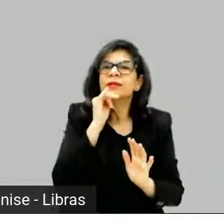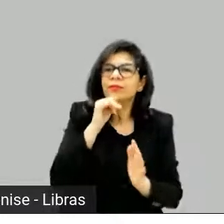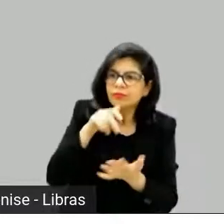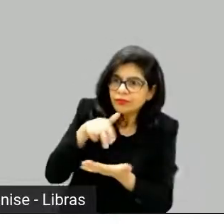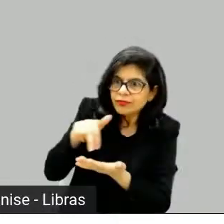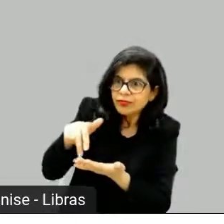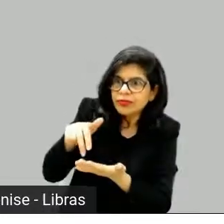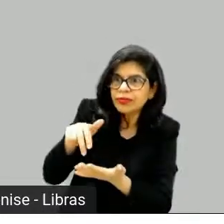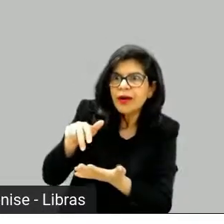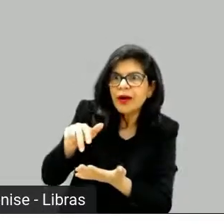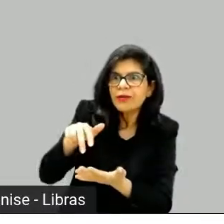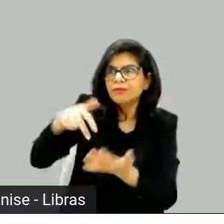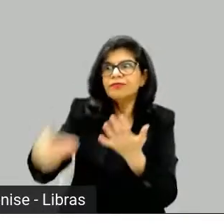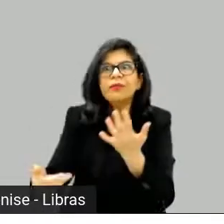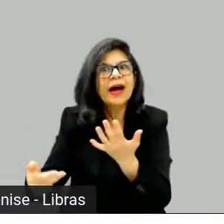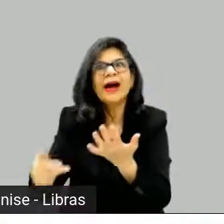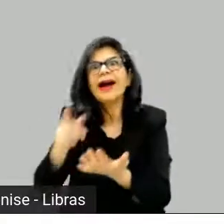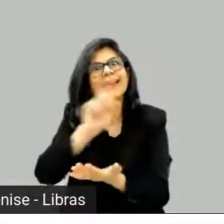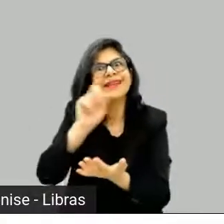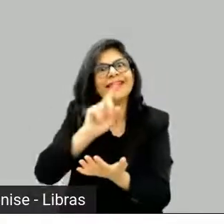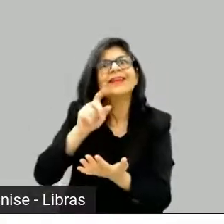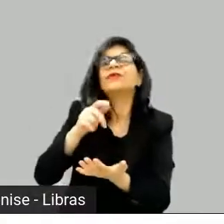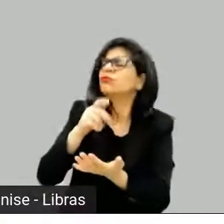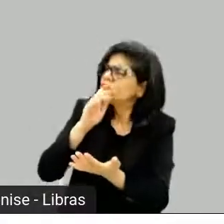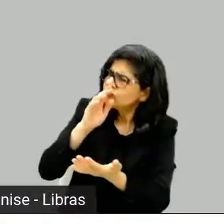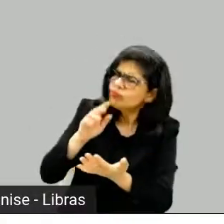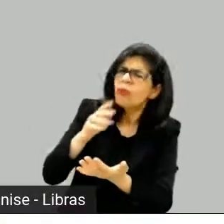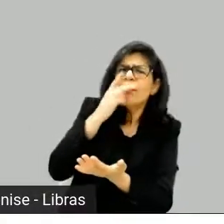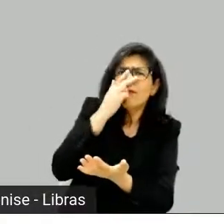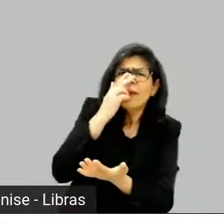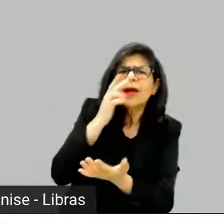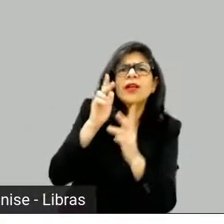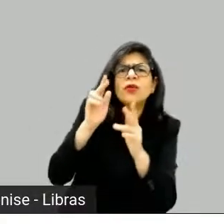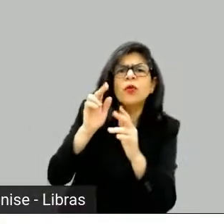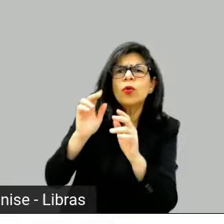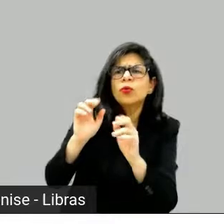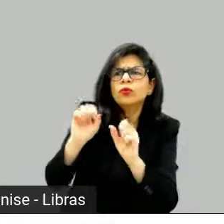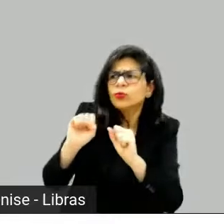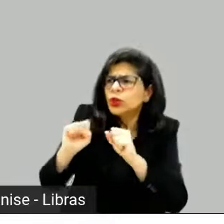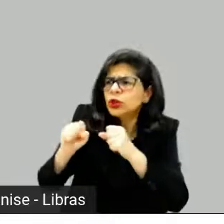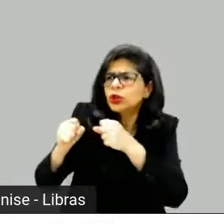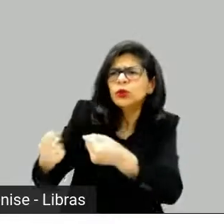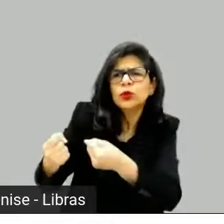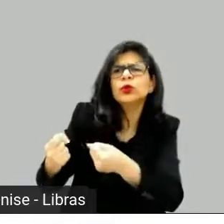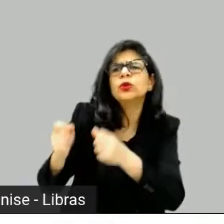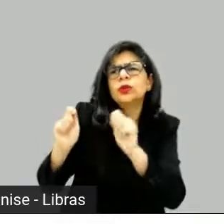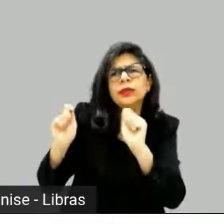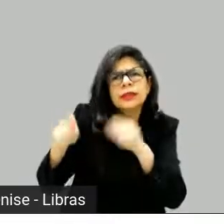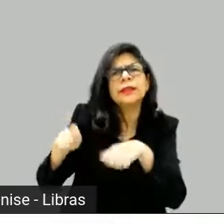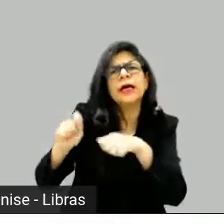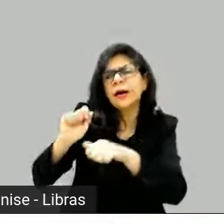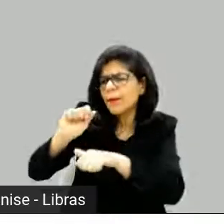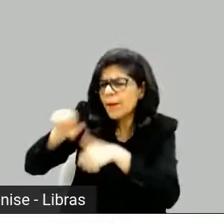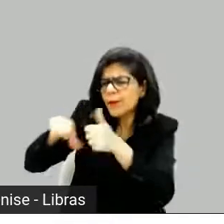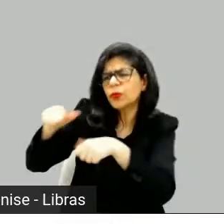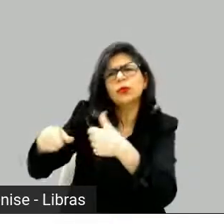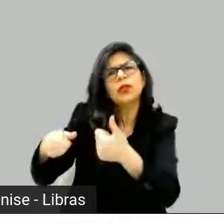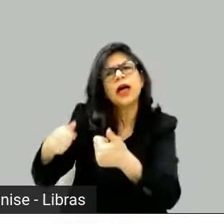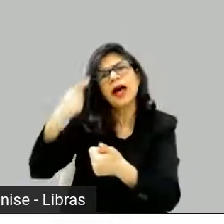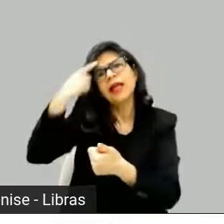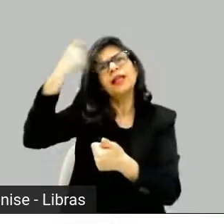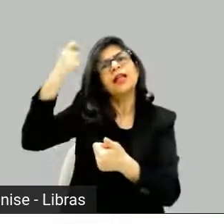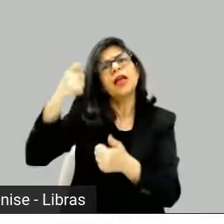cara, às vezes é uma pedra mesmo, você quebra o pé. Mas eu sempre encaro como isso, ah, eu vou me divertir, vou ter outra ideia, mais legal.